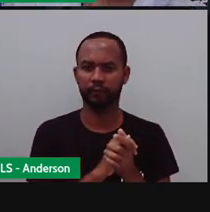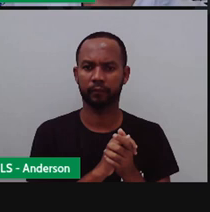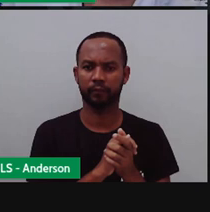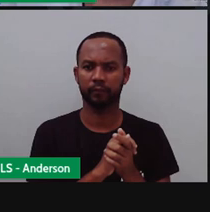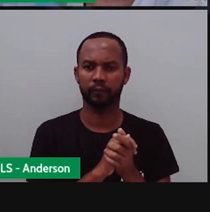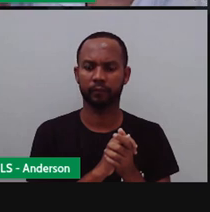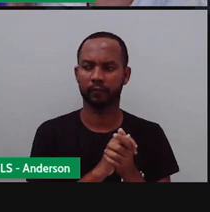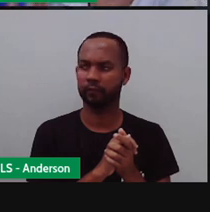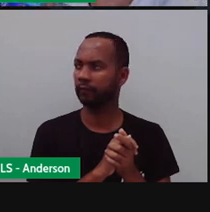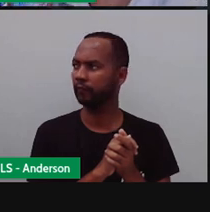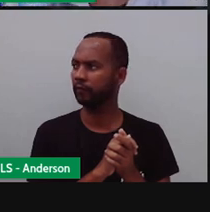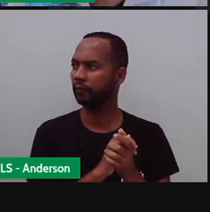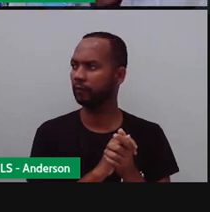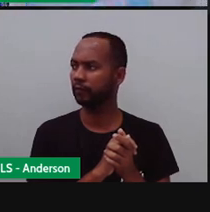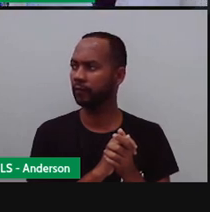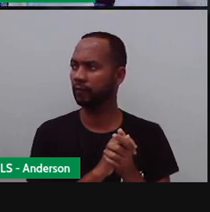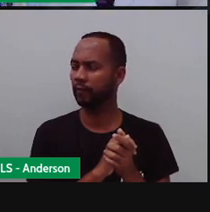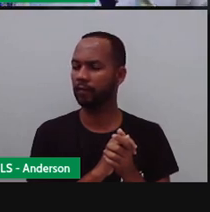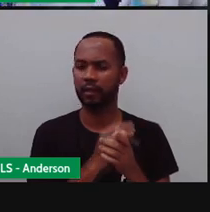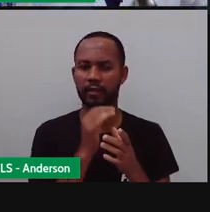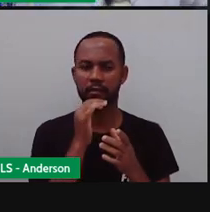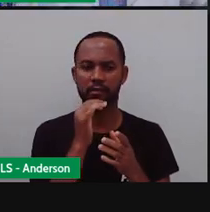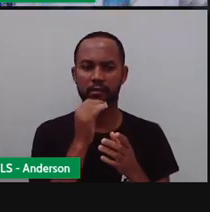Se eu, eu tenho aqui o álcool, certo?